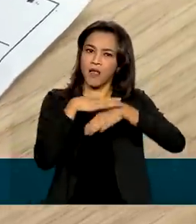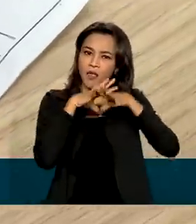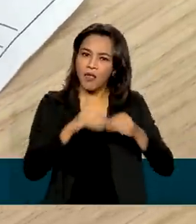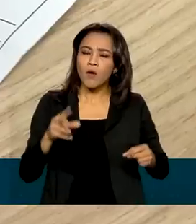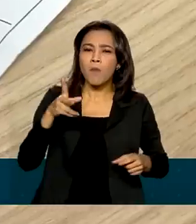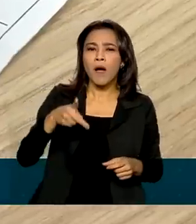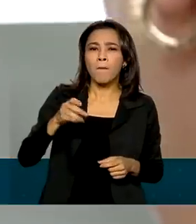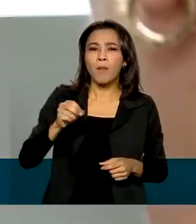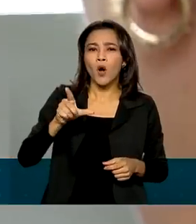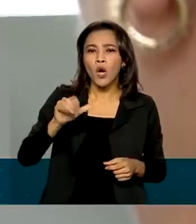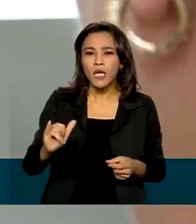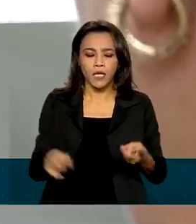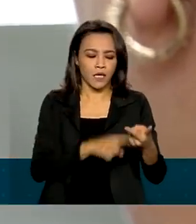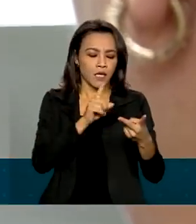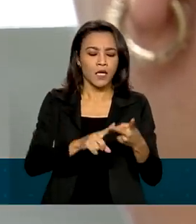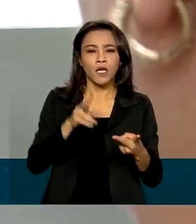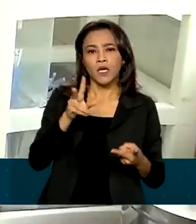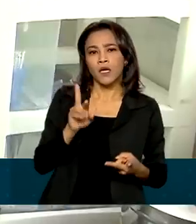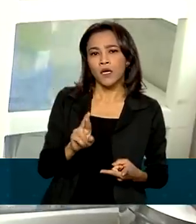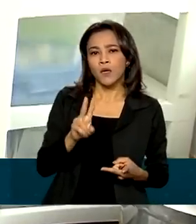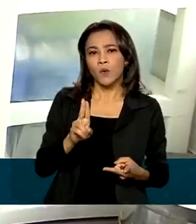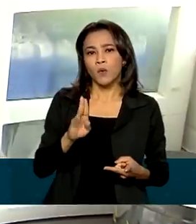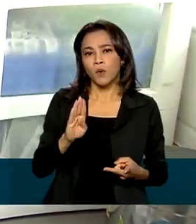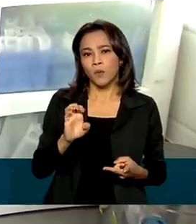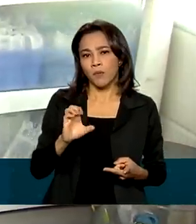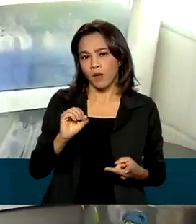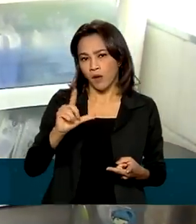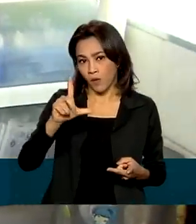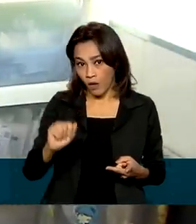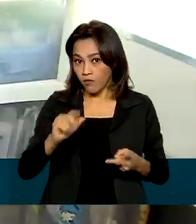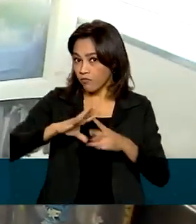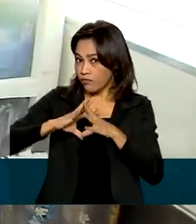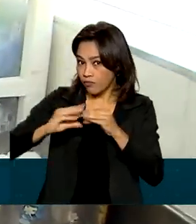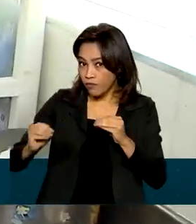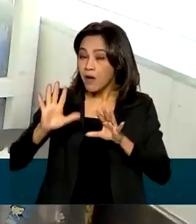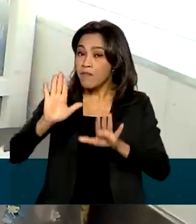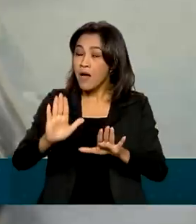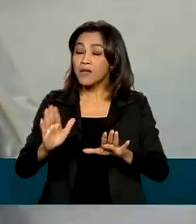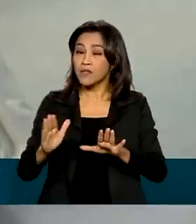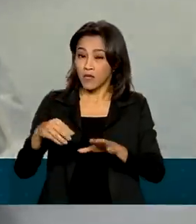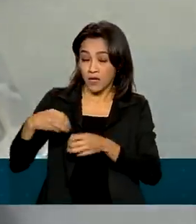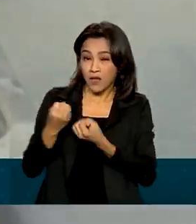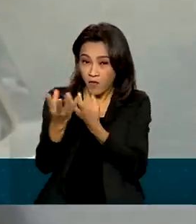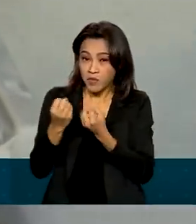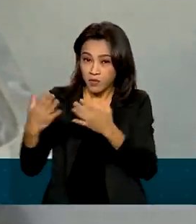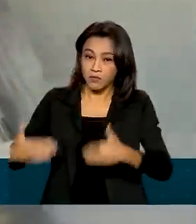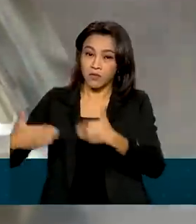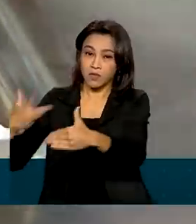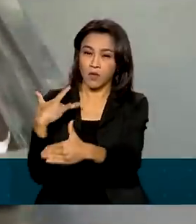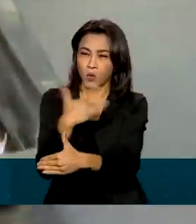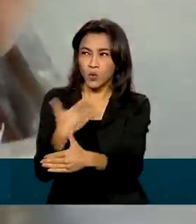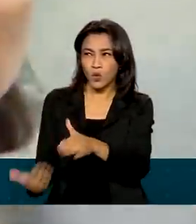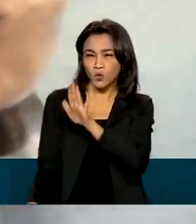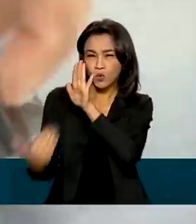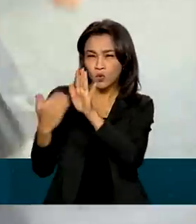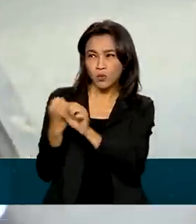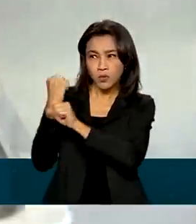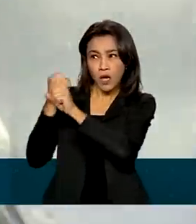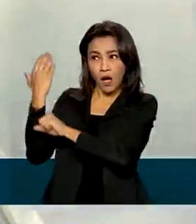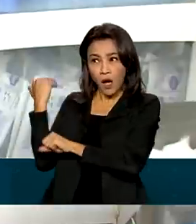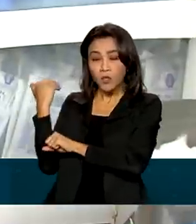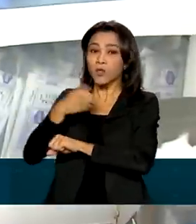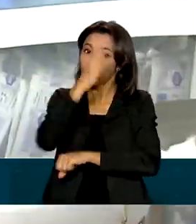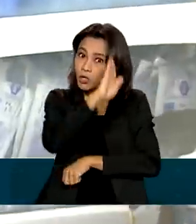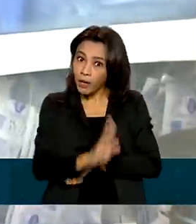poliomielite e rubeula. Mas segundo o Ministério da Saúde, nos últimos anos, o Brasil, que sempre foi reconhecido pela